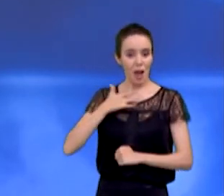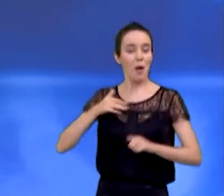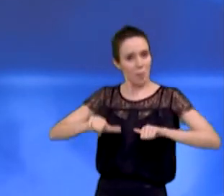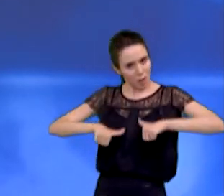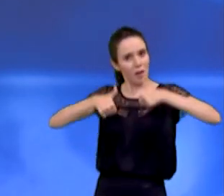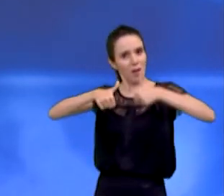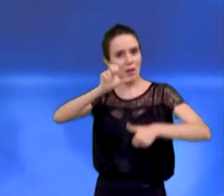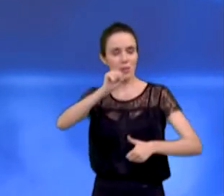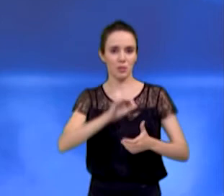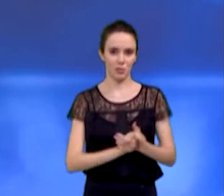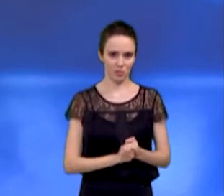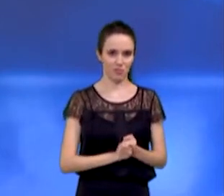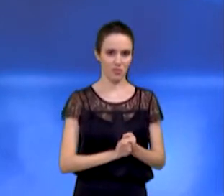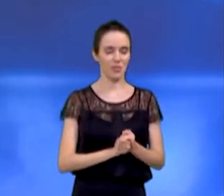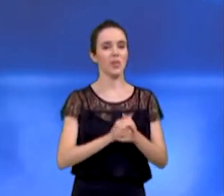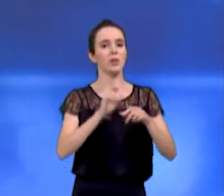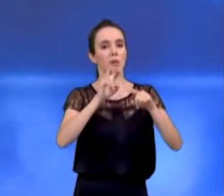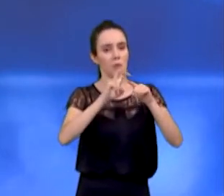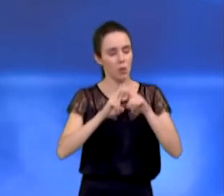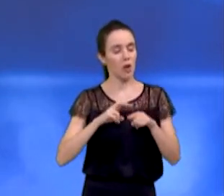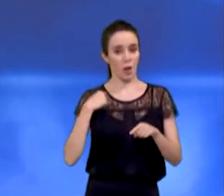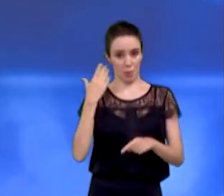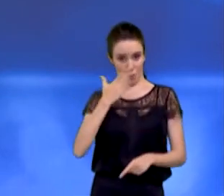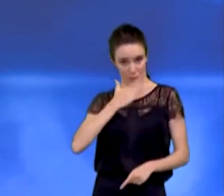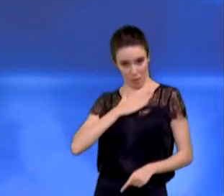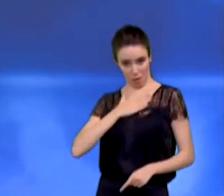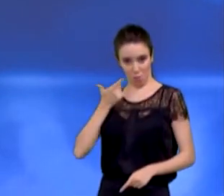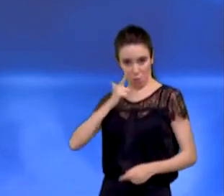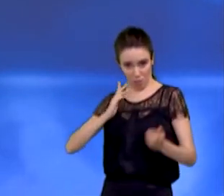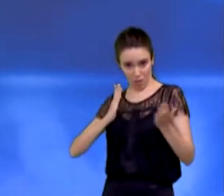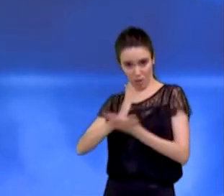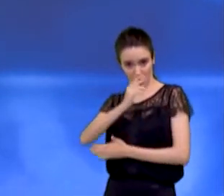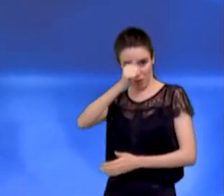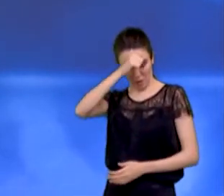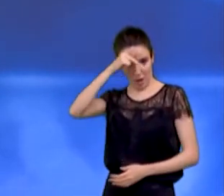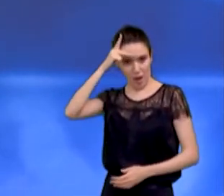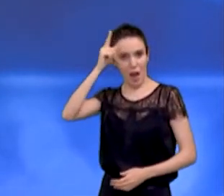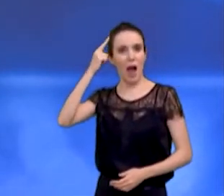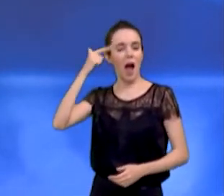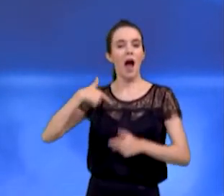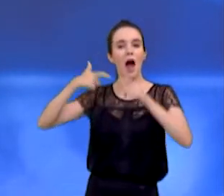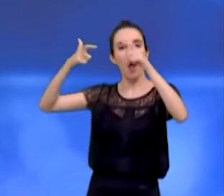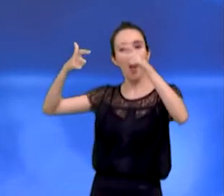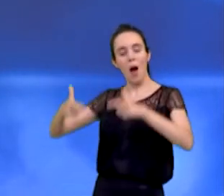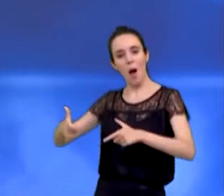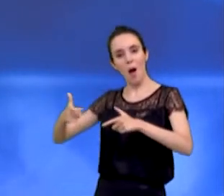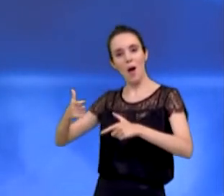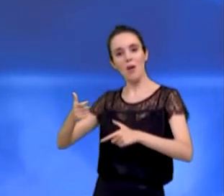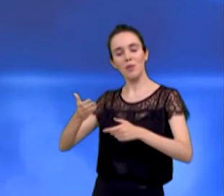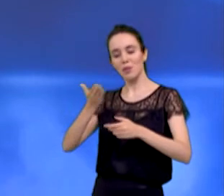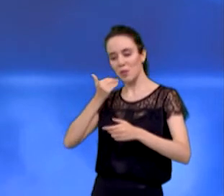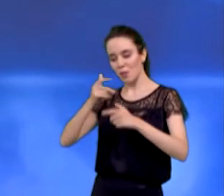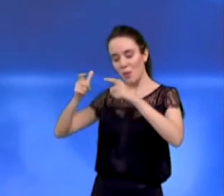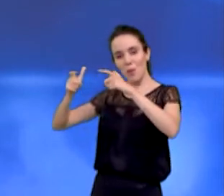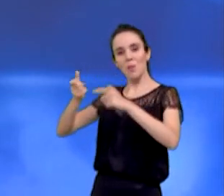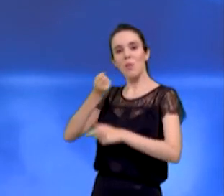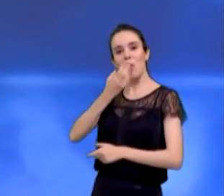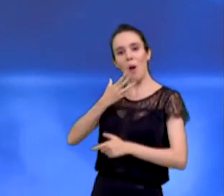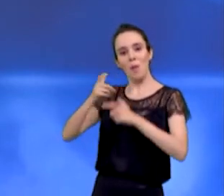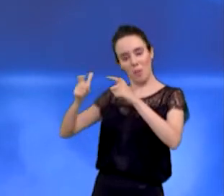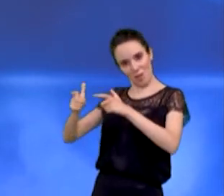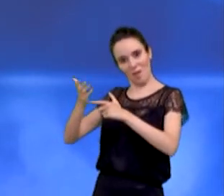criar as condições para que sejam implantados o Bom Prato, que é uma boa iniciativa do governo do Estado,